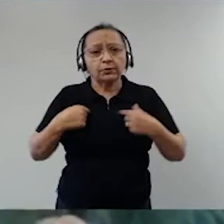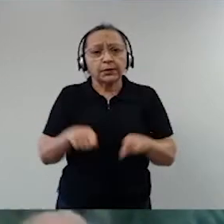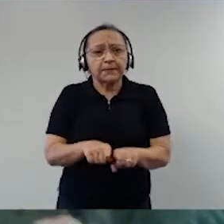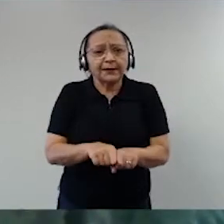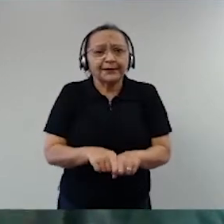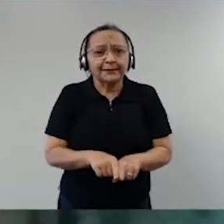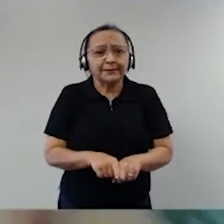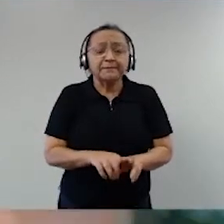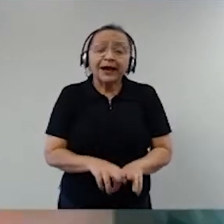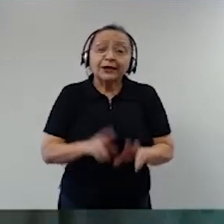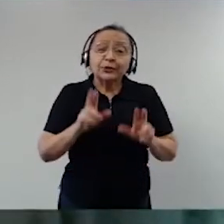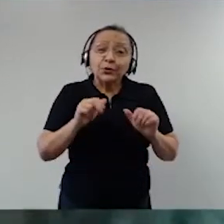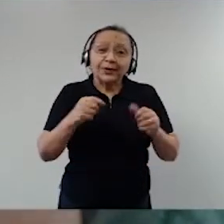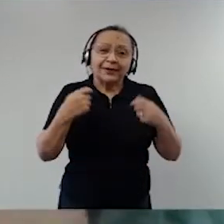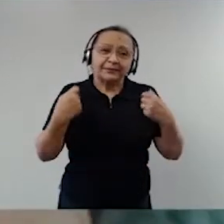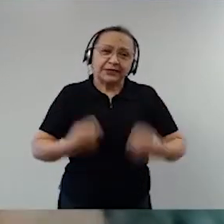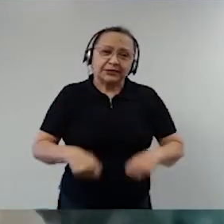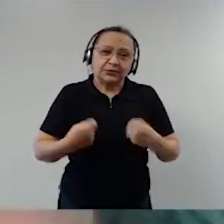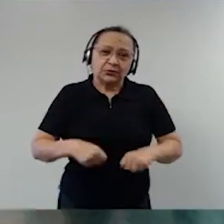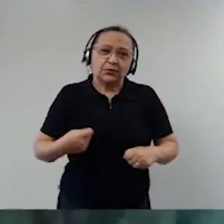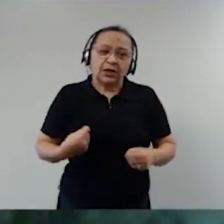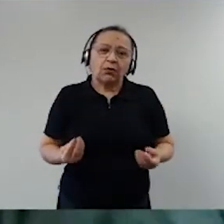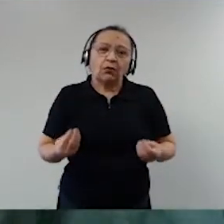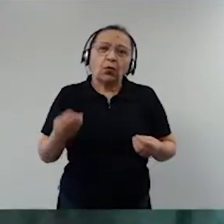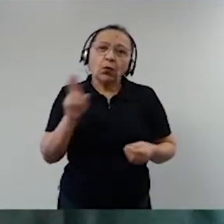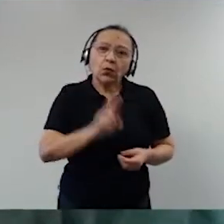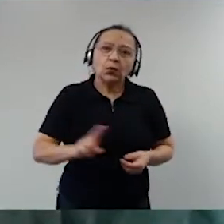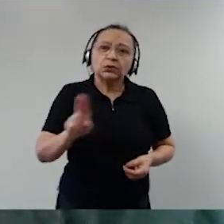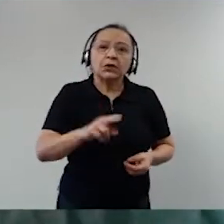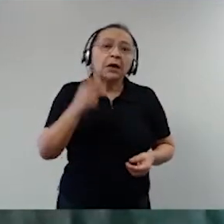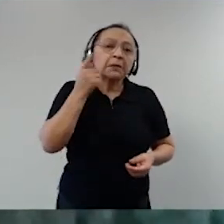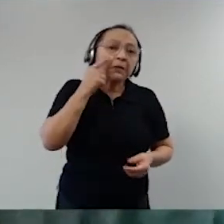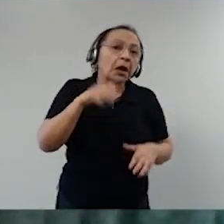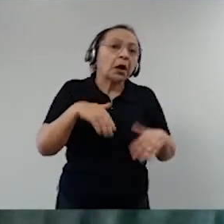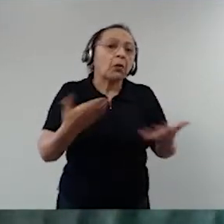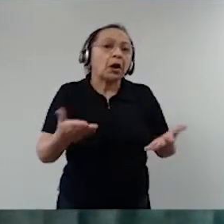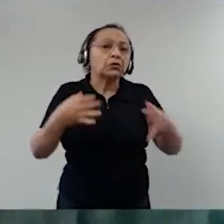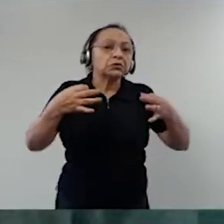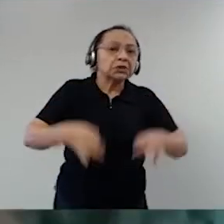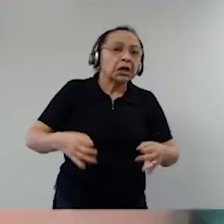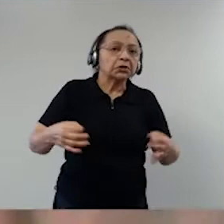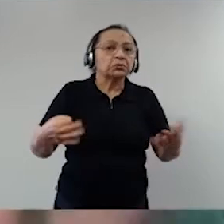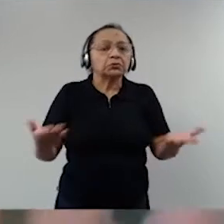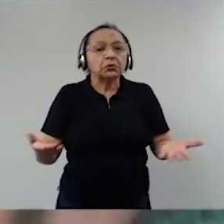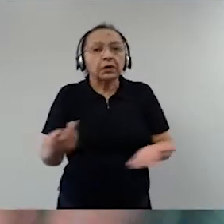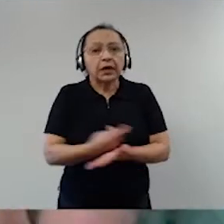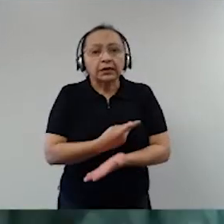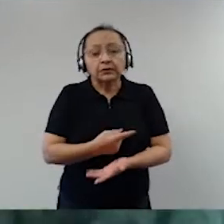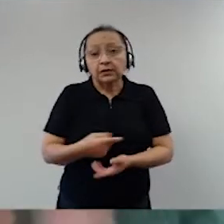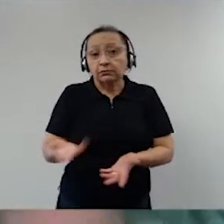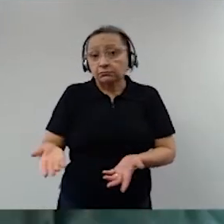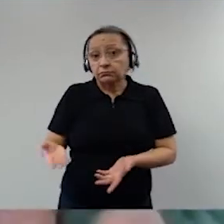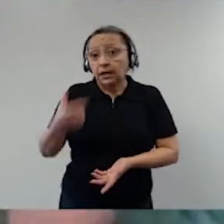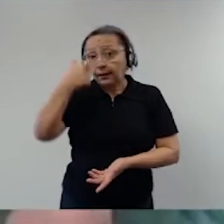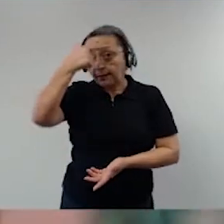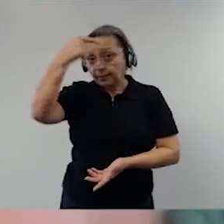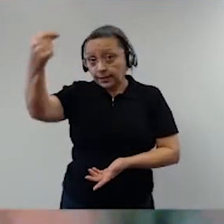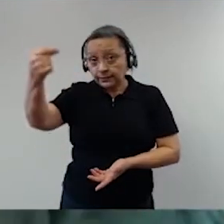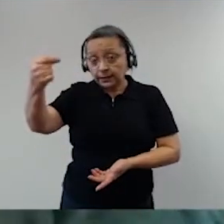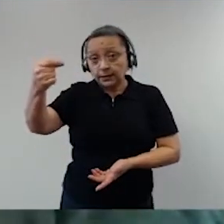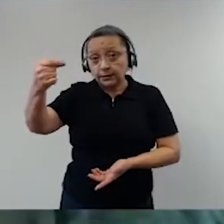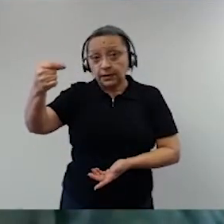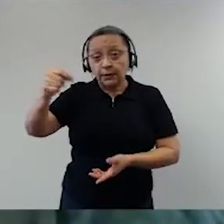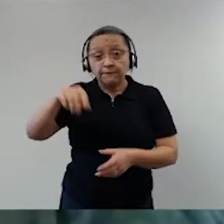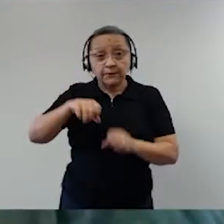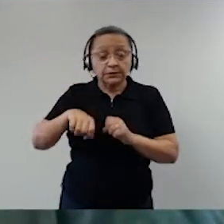necessário, por empática, para ver qual é a interpretação correta, academicamente, cada um de nós continua